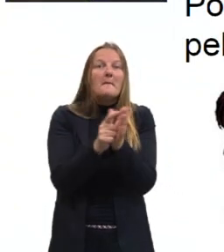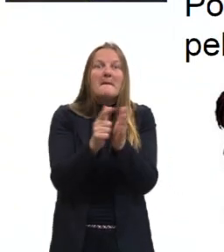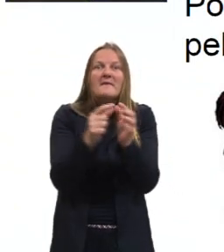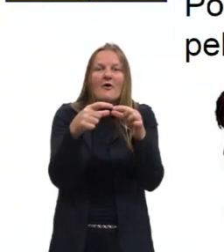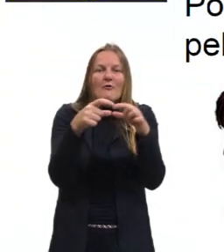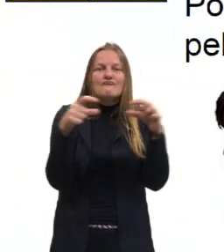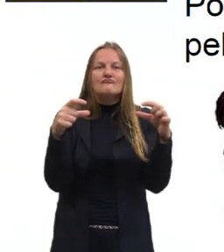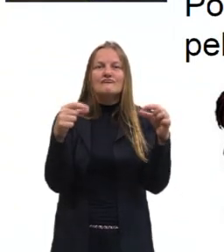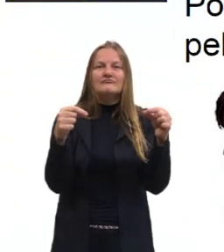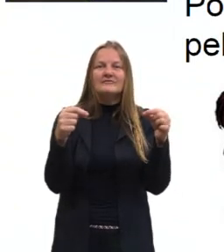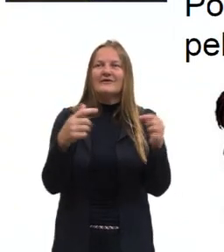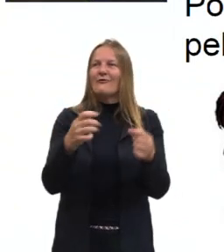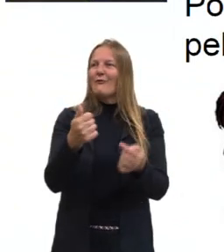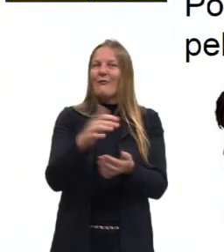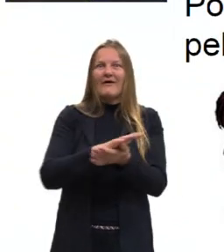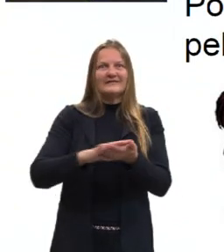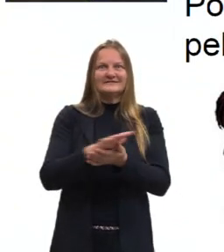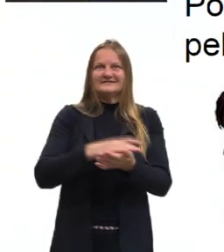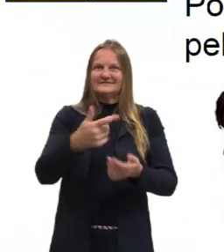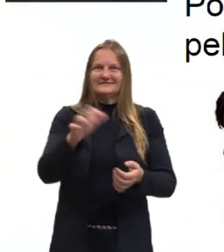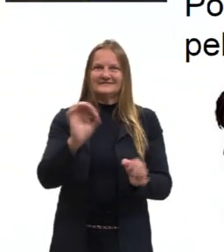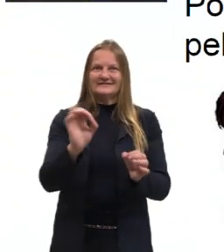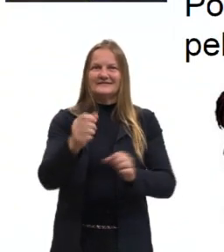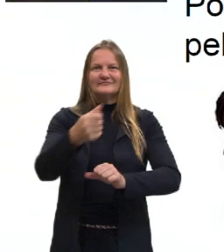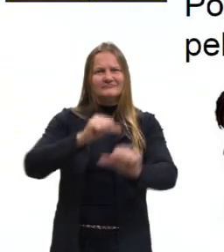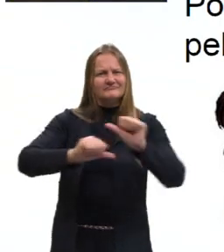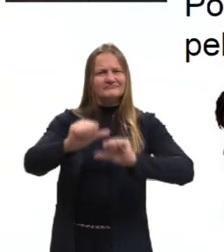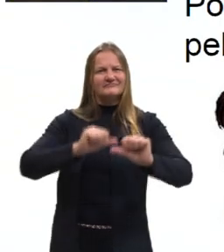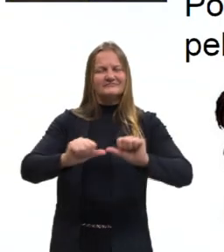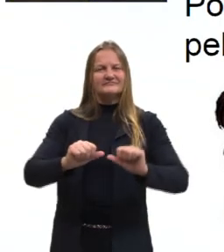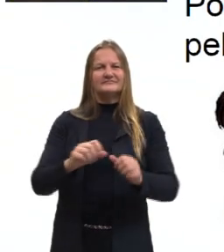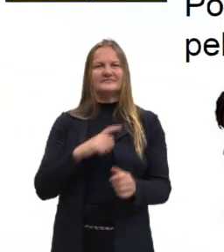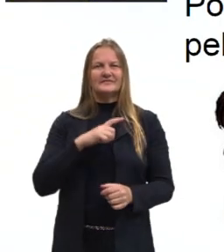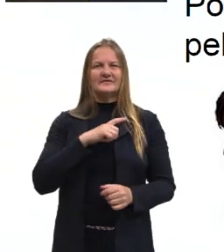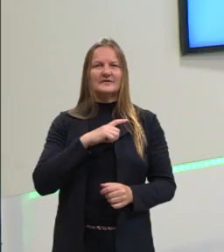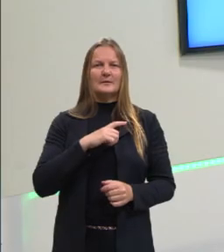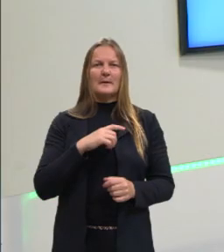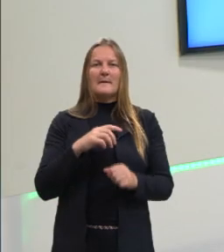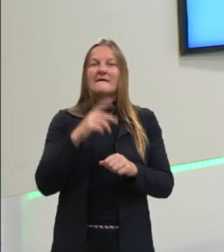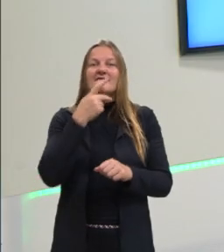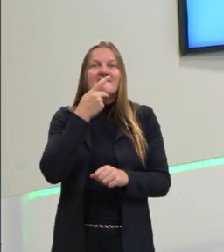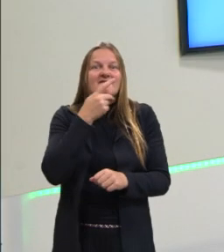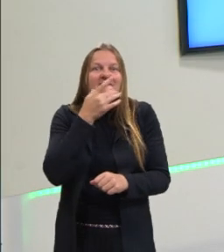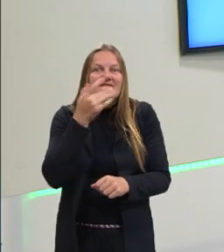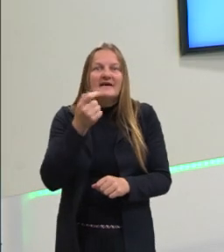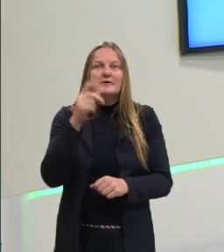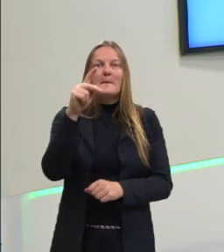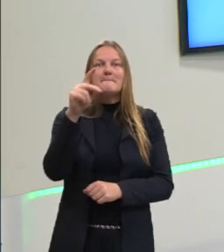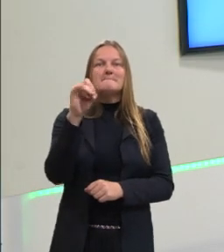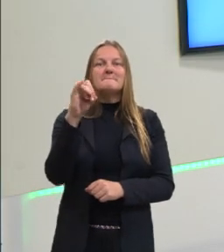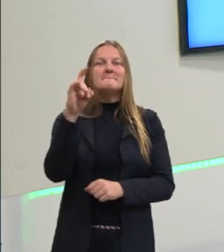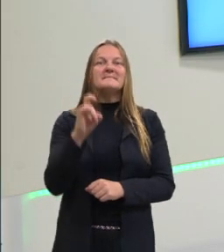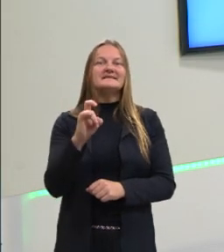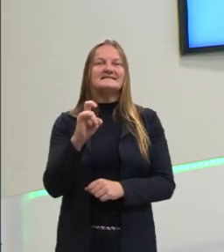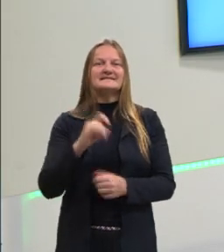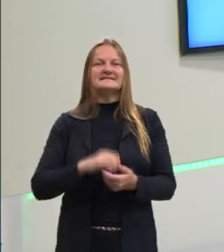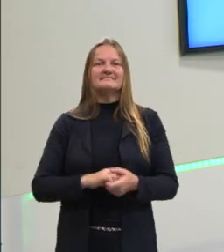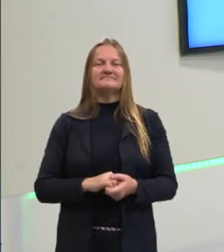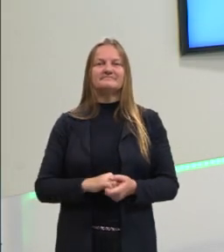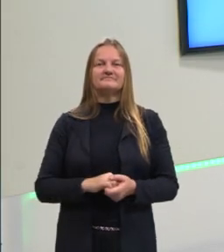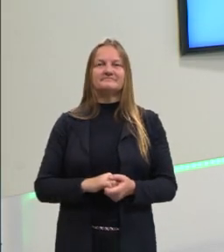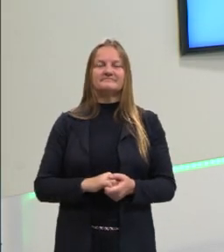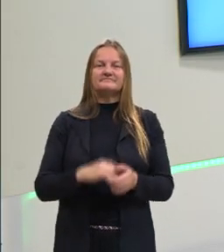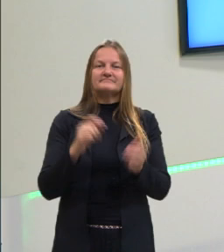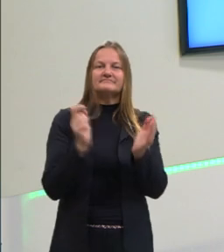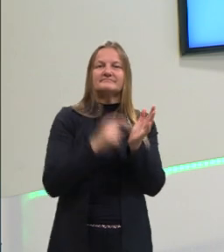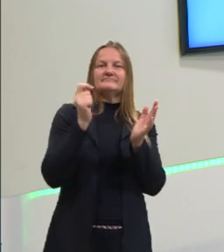hoje em dia, se utiliza muito as transações via PIX, que é o que é mais comum atualmente, e transações bancárias, ou mesmo cartões